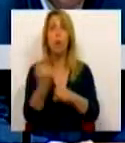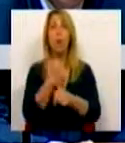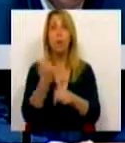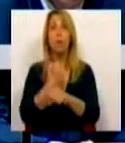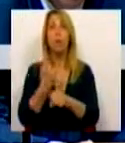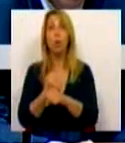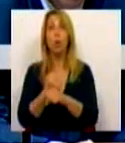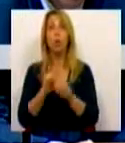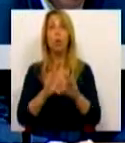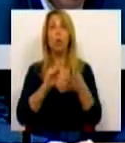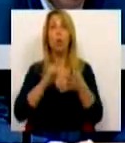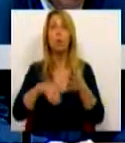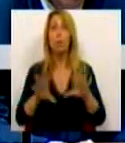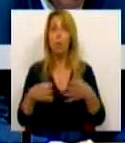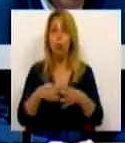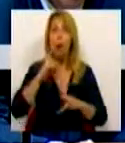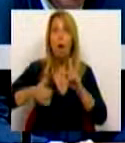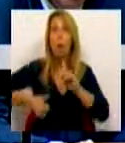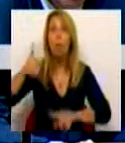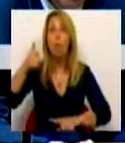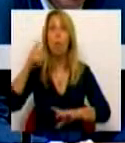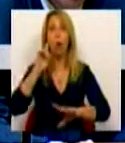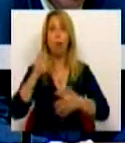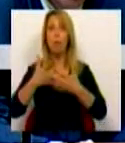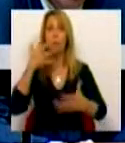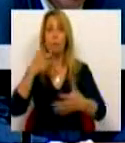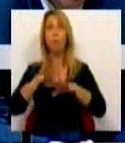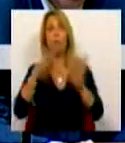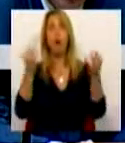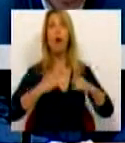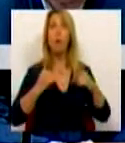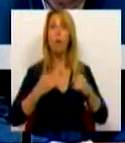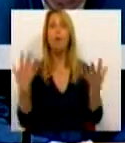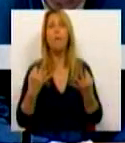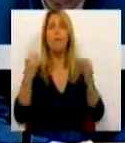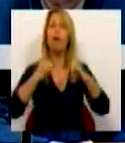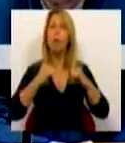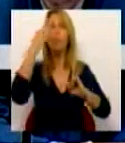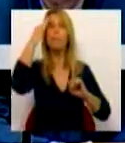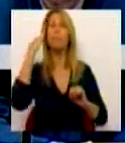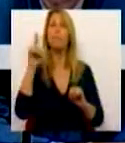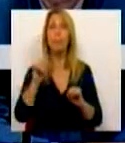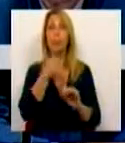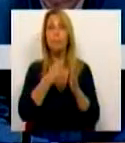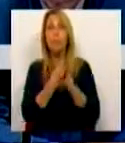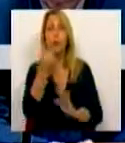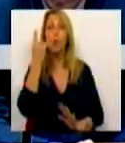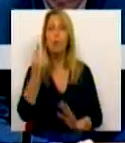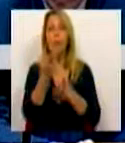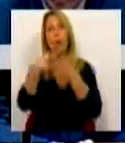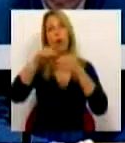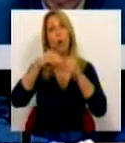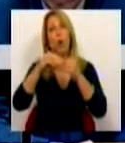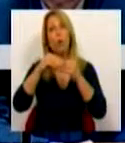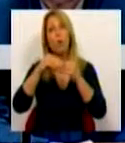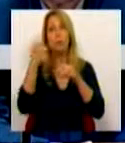ganho da maior importância e é um ganho deste acordo. É verdade que este acordo prevê também uma medida de compensação em